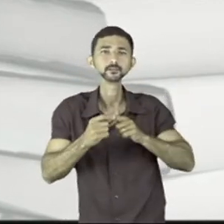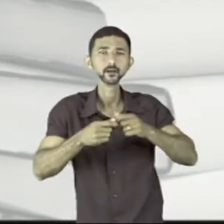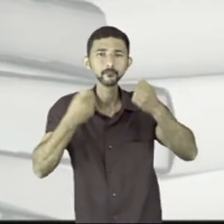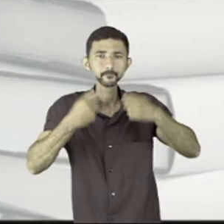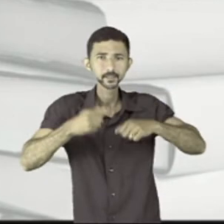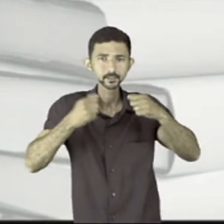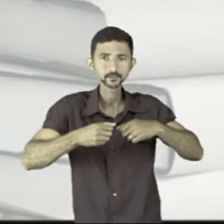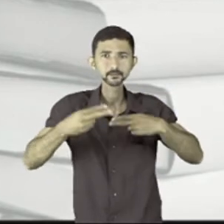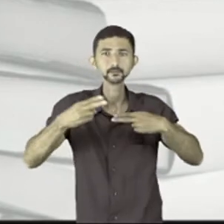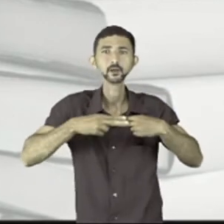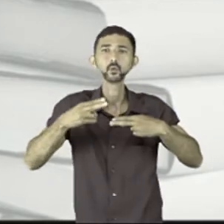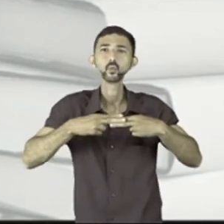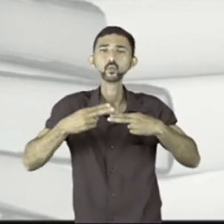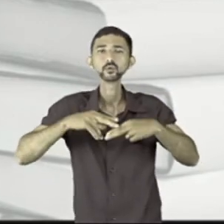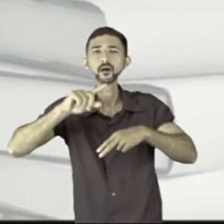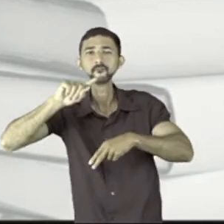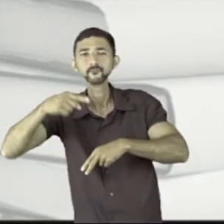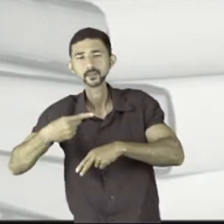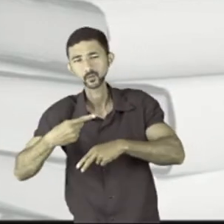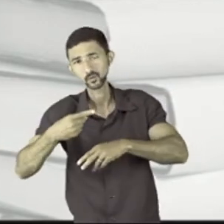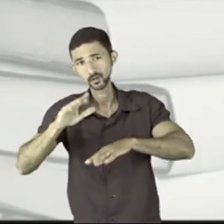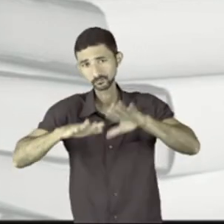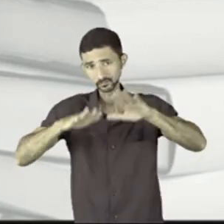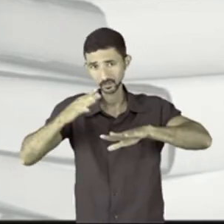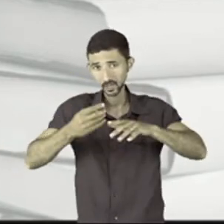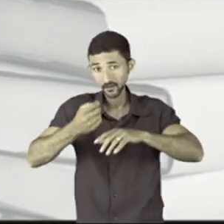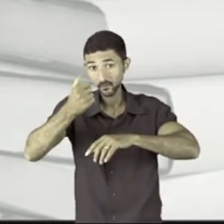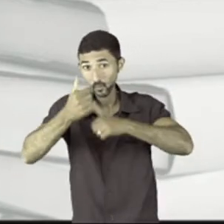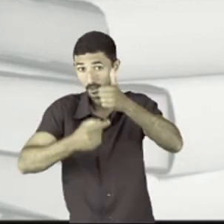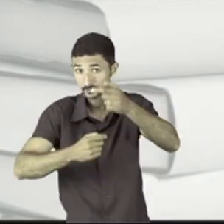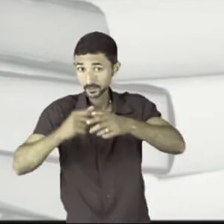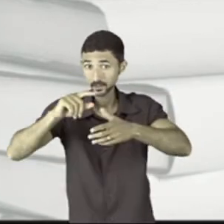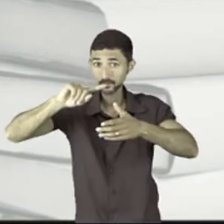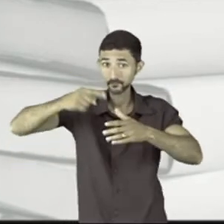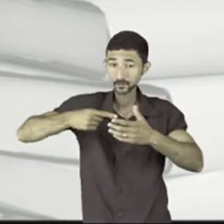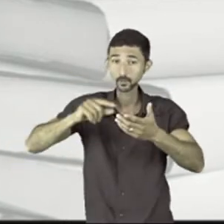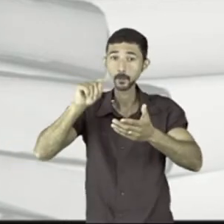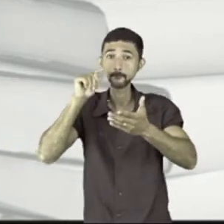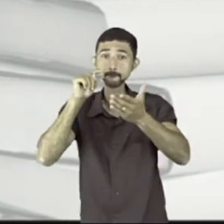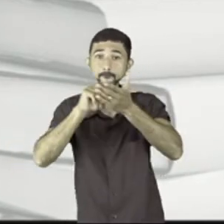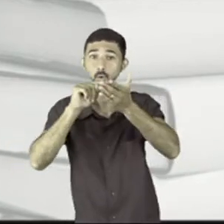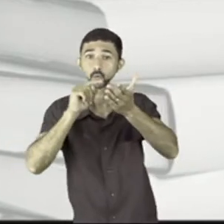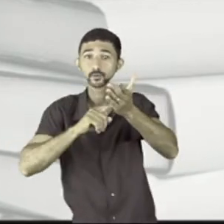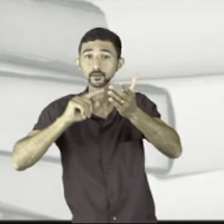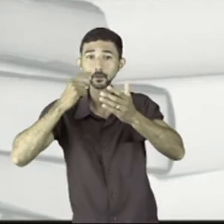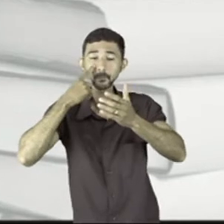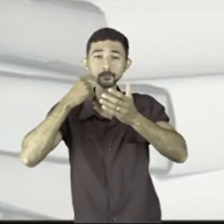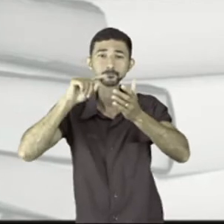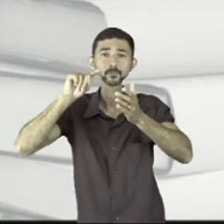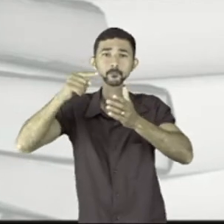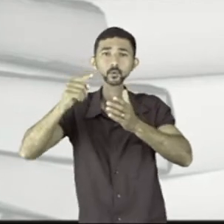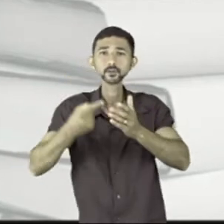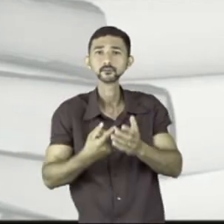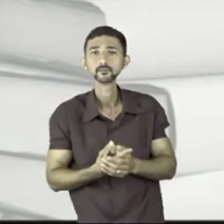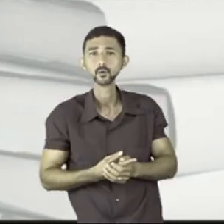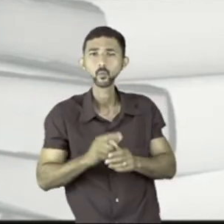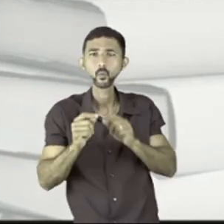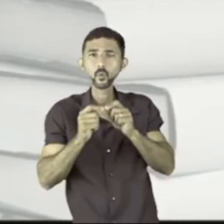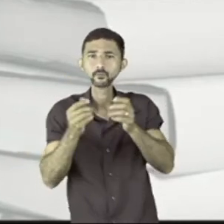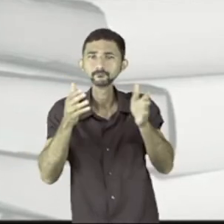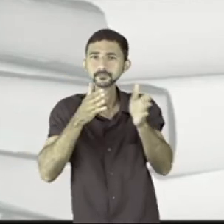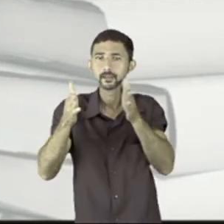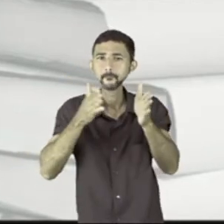você vai precisar usar muitas vírgulas. E a ideia é que o ponto e vírgula separe trechos